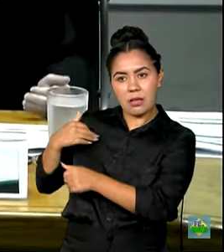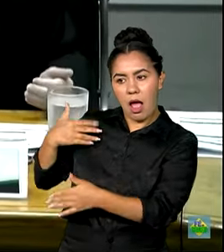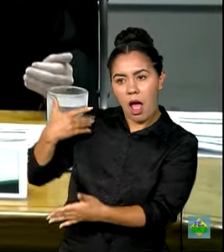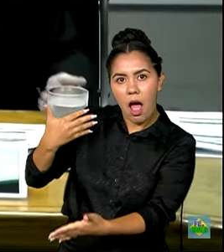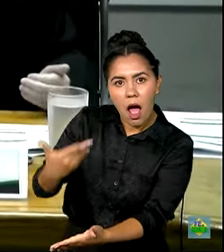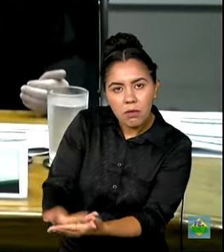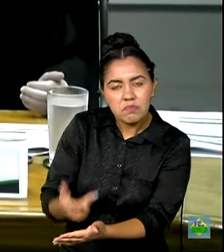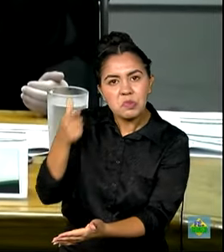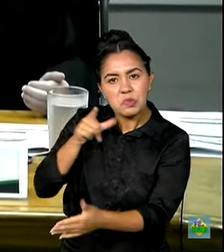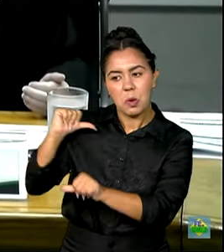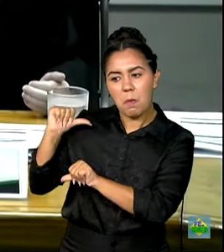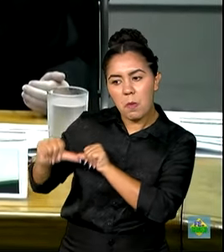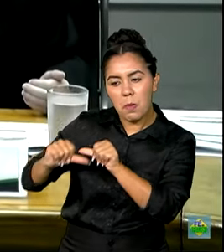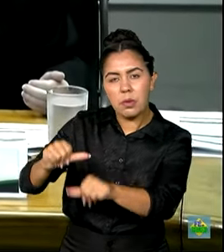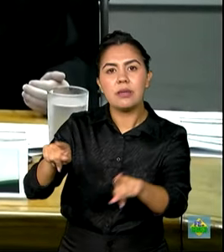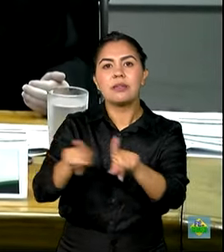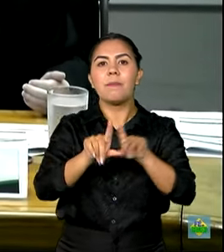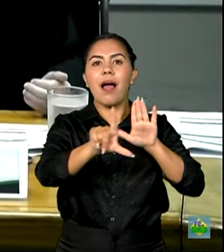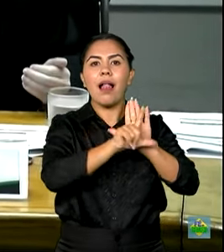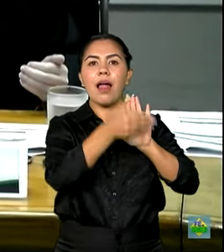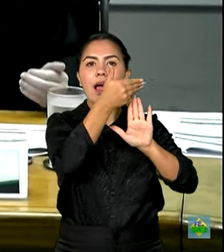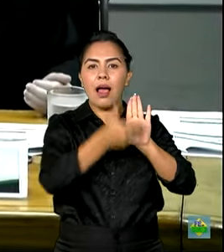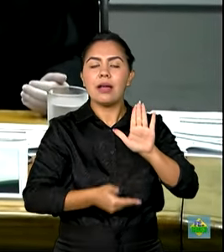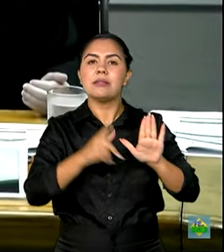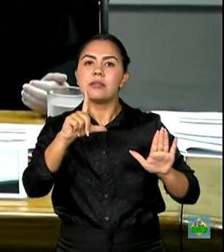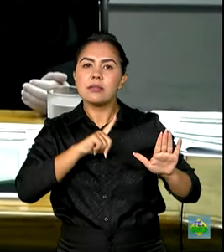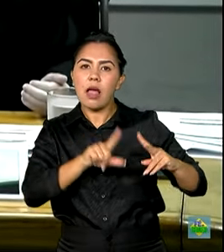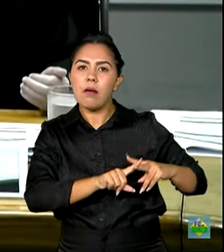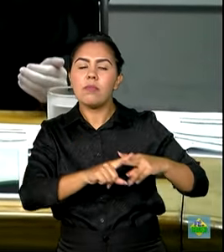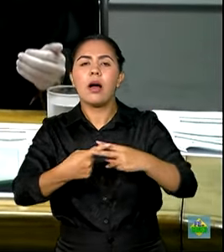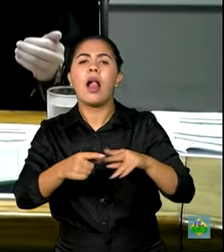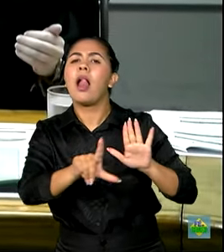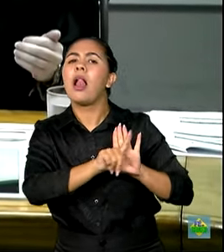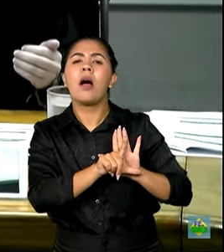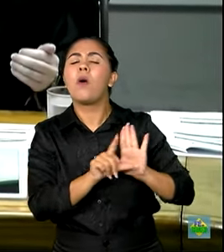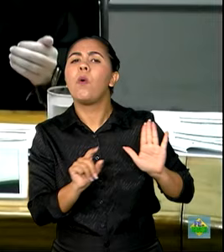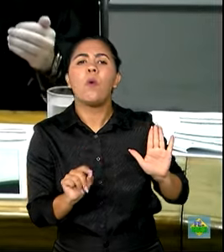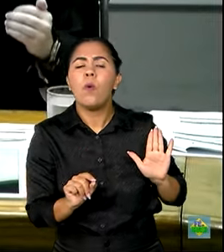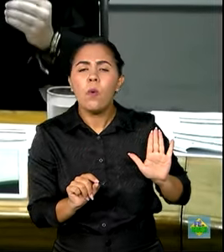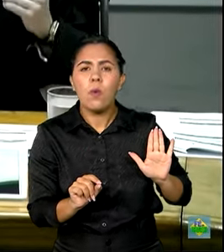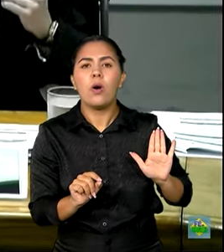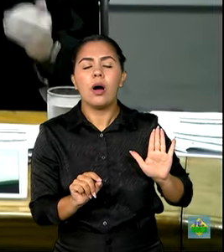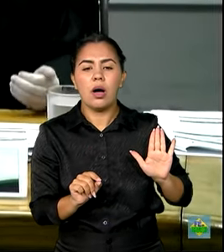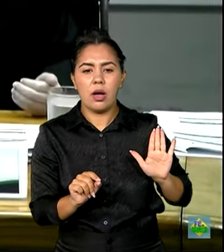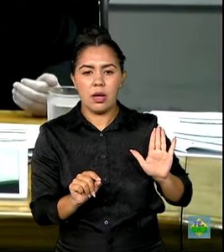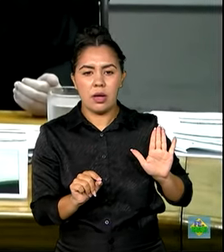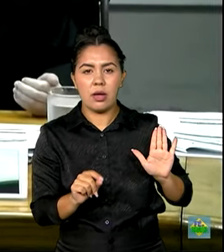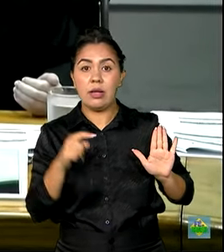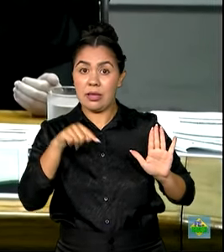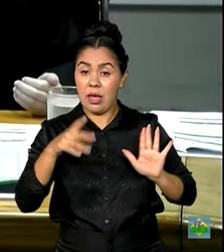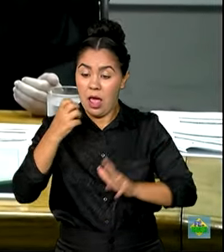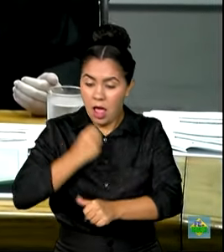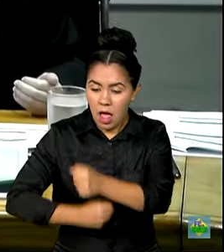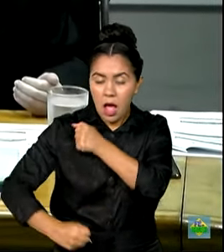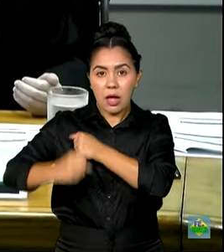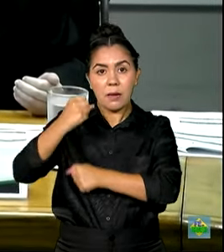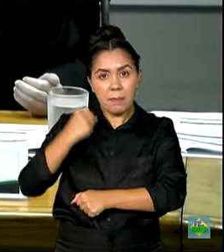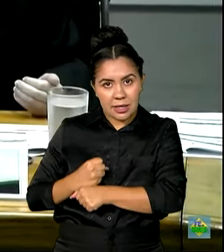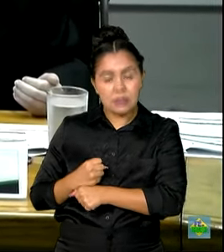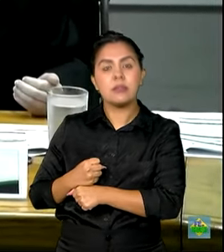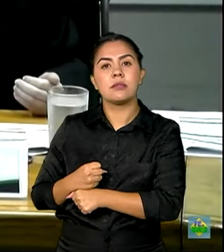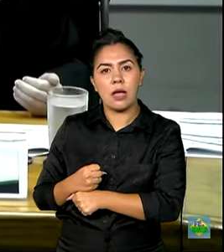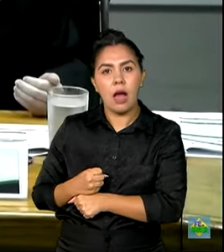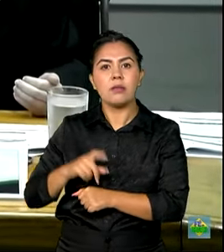legislação que afeta a arrecadação do PIS e da COFINS. Qual a legislação? A que o ano passado desonerou